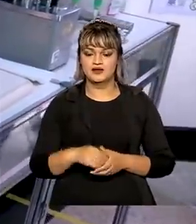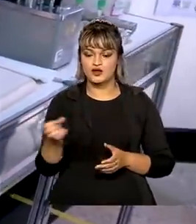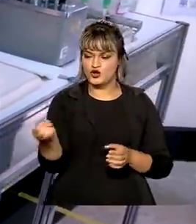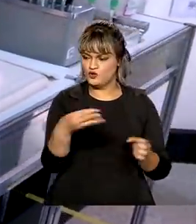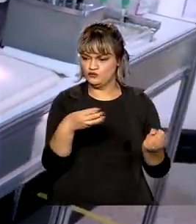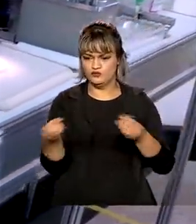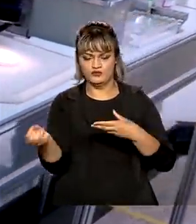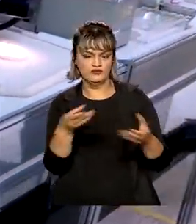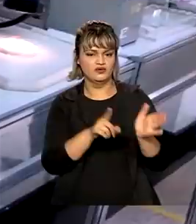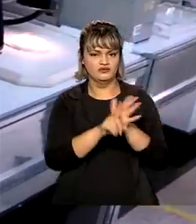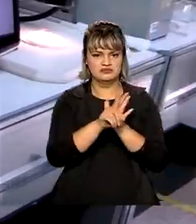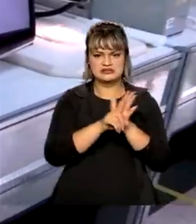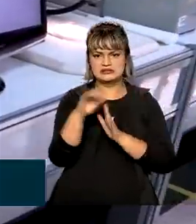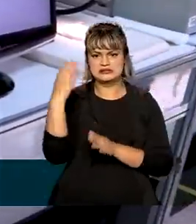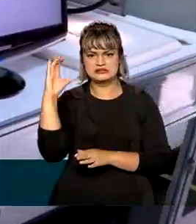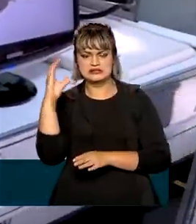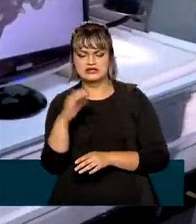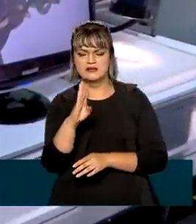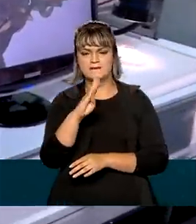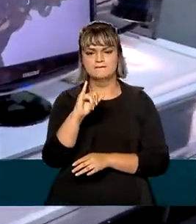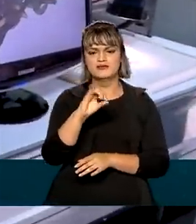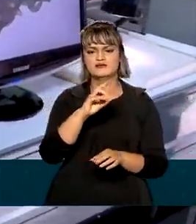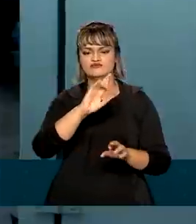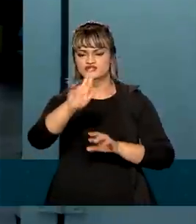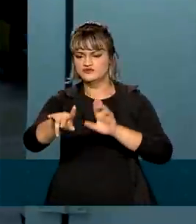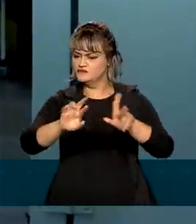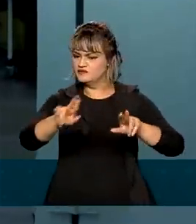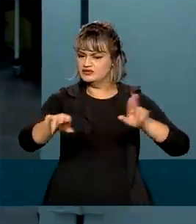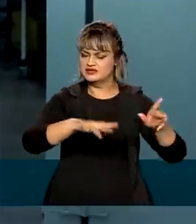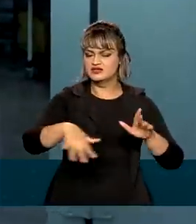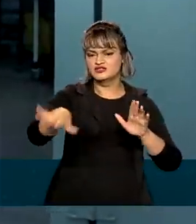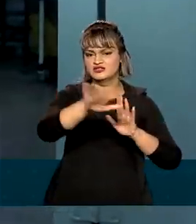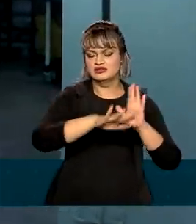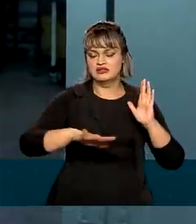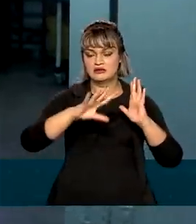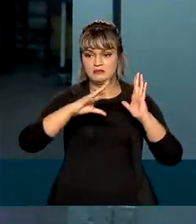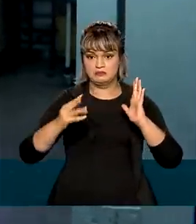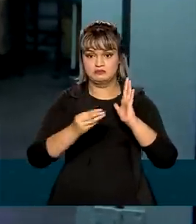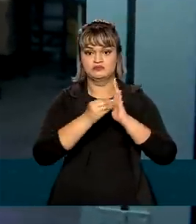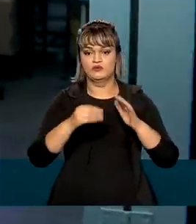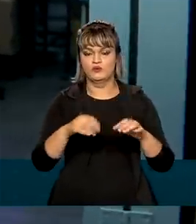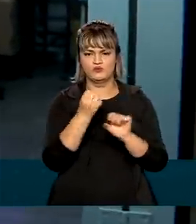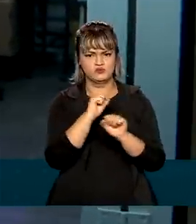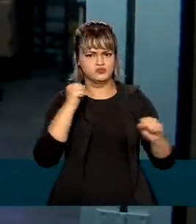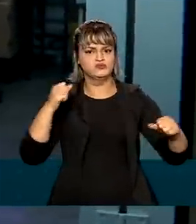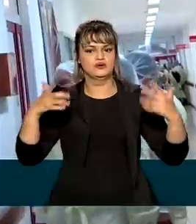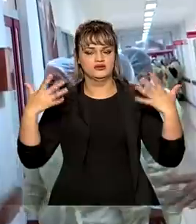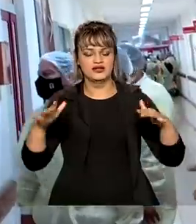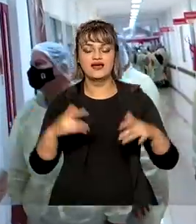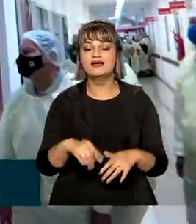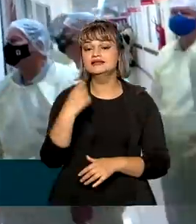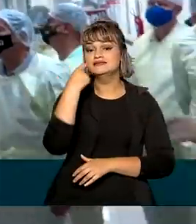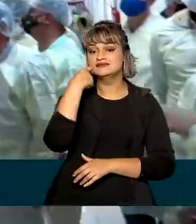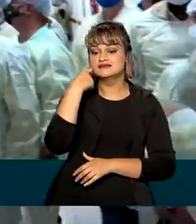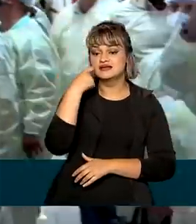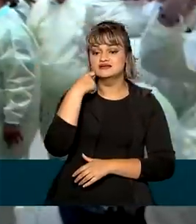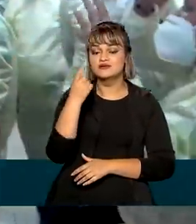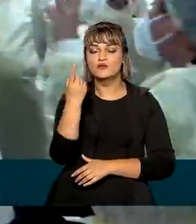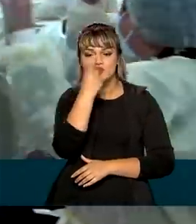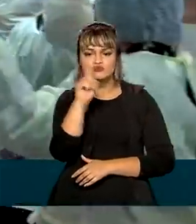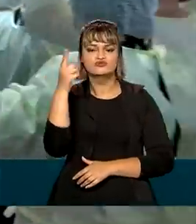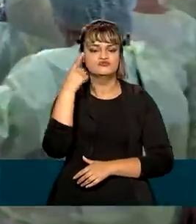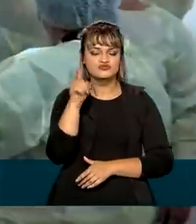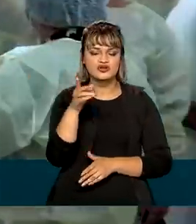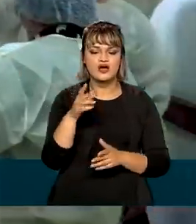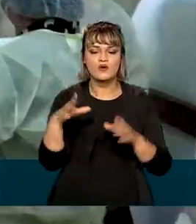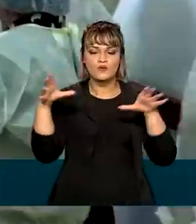Inovação, pesquisa, ciência e biodiversidade em meio à maior floresta tropical do mundo. Na última sexta-feira, dia final da